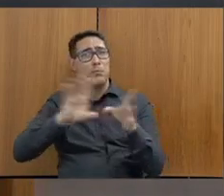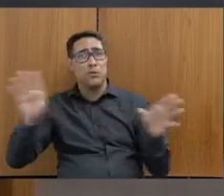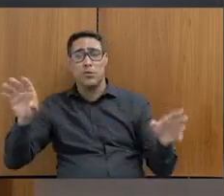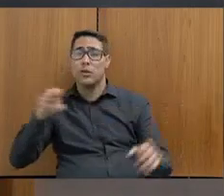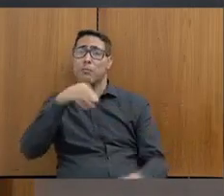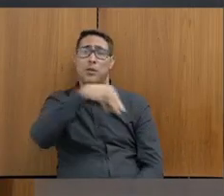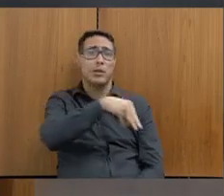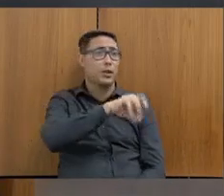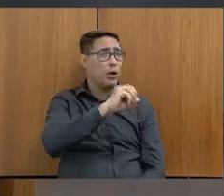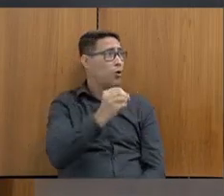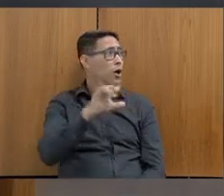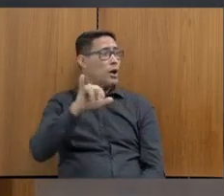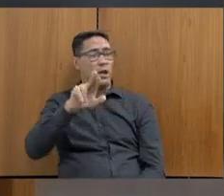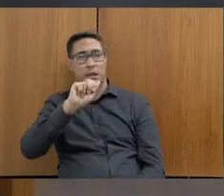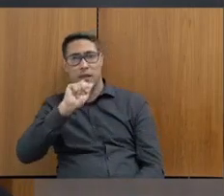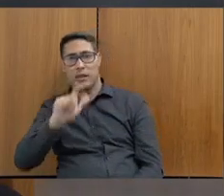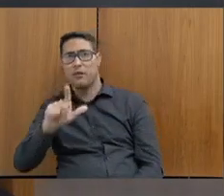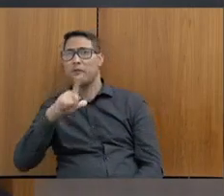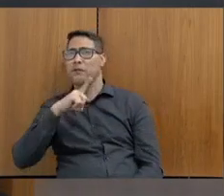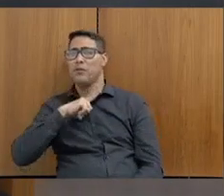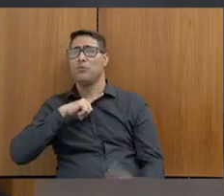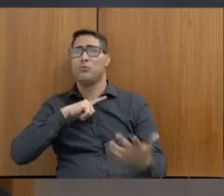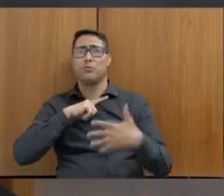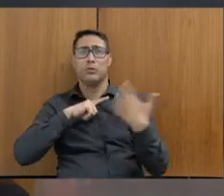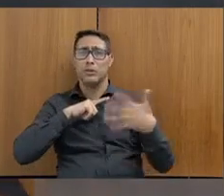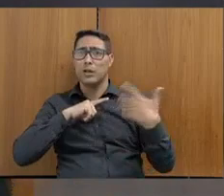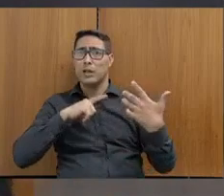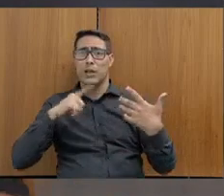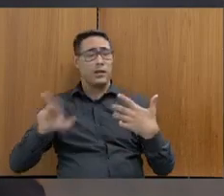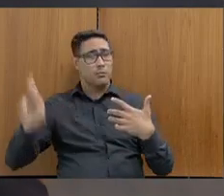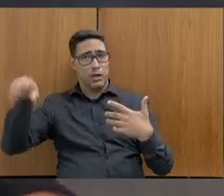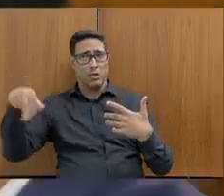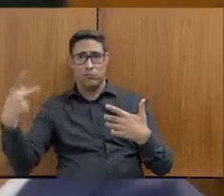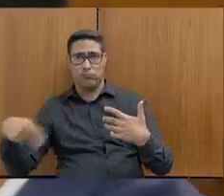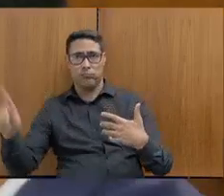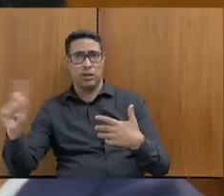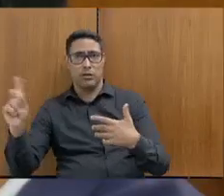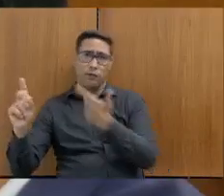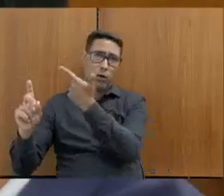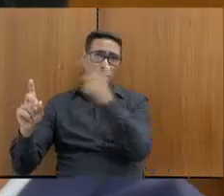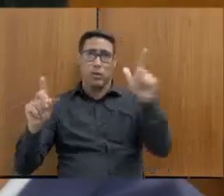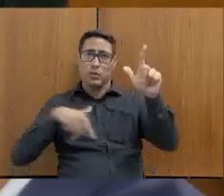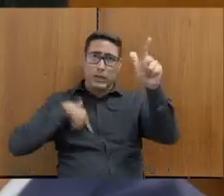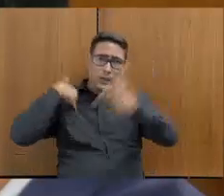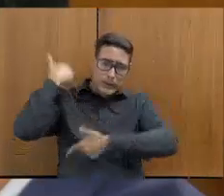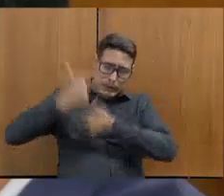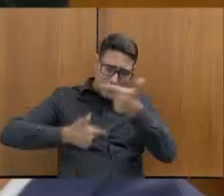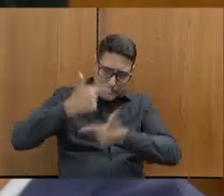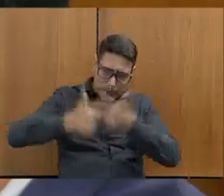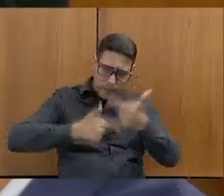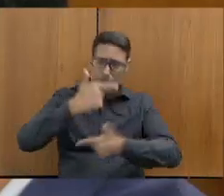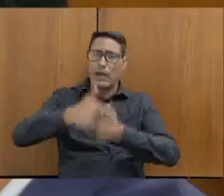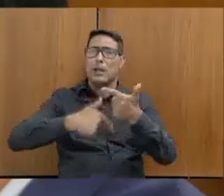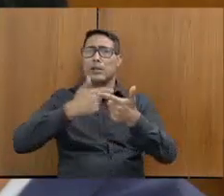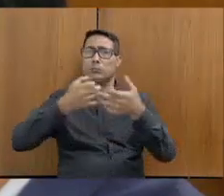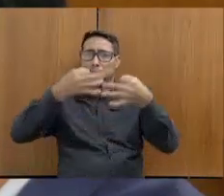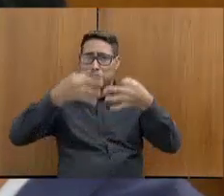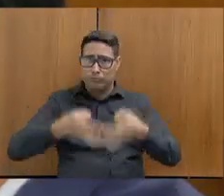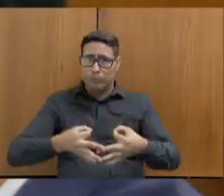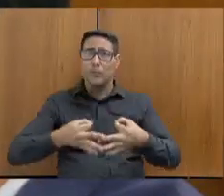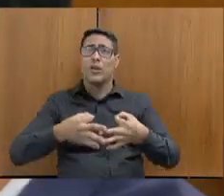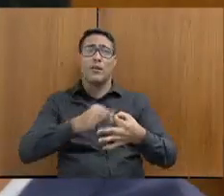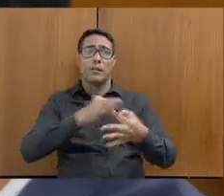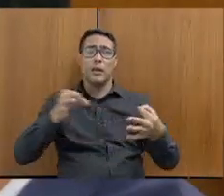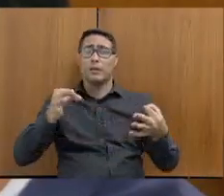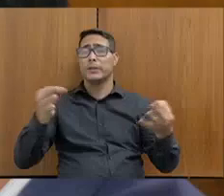ou a Polícia Civil cumpram essa função, cumpram esse papel. Porque nós vamos estar trabalhando efetivamente de forma integrada. Não se